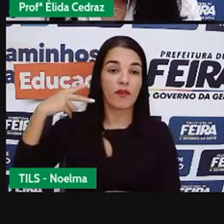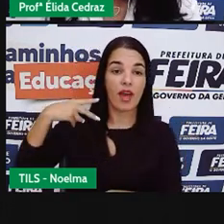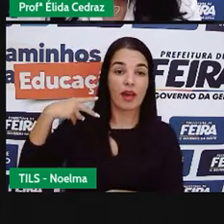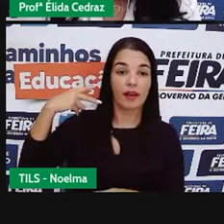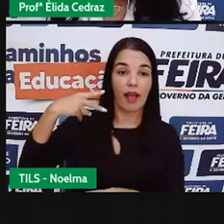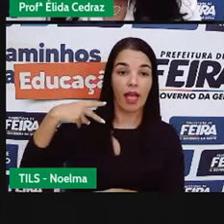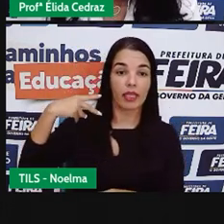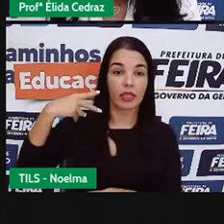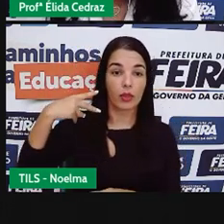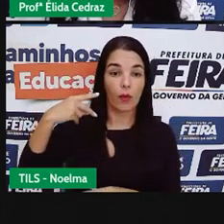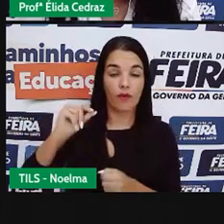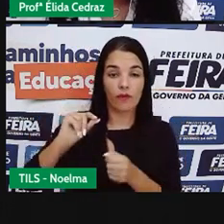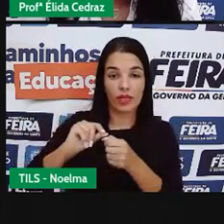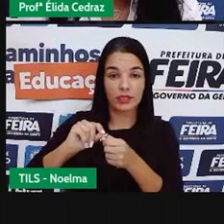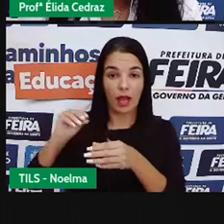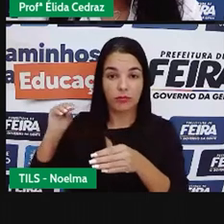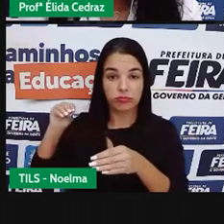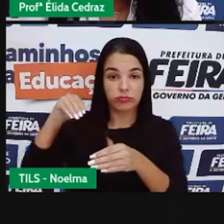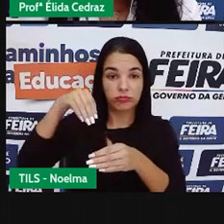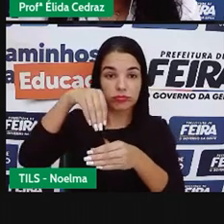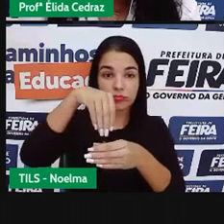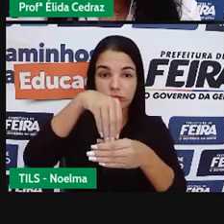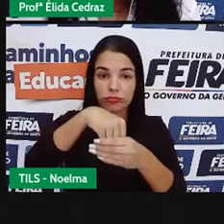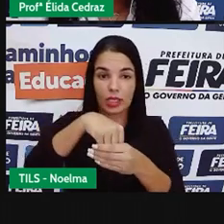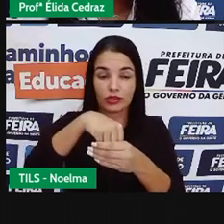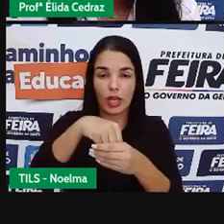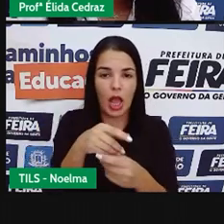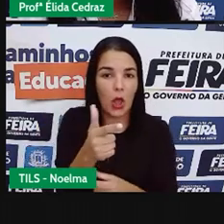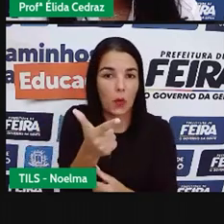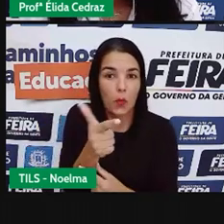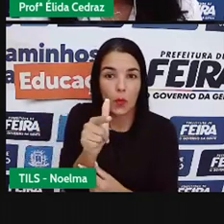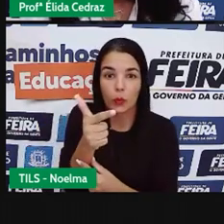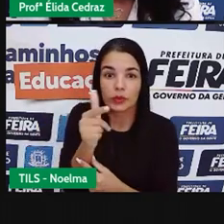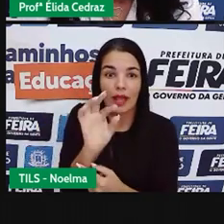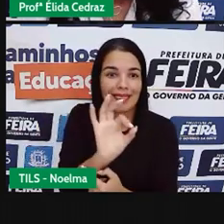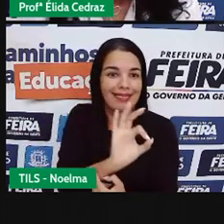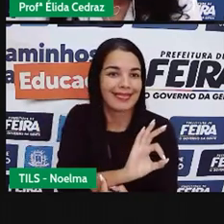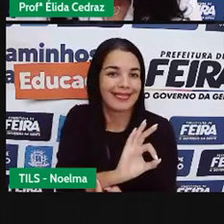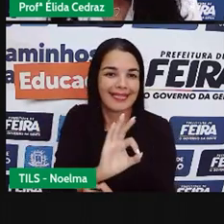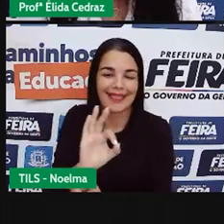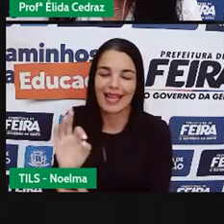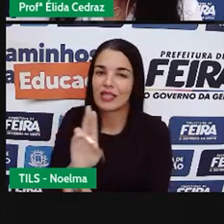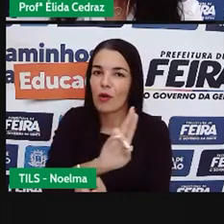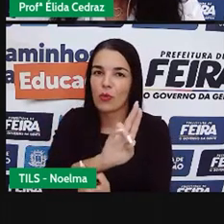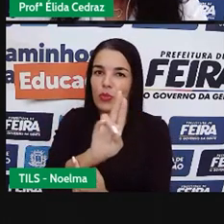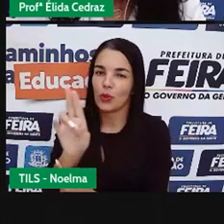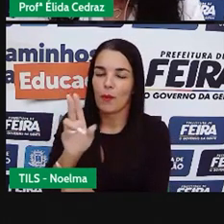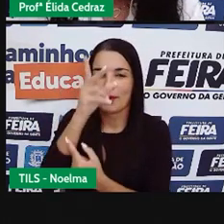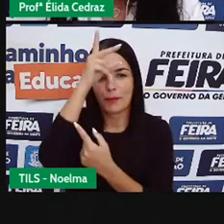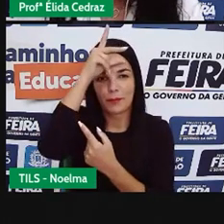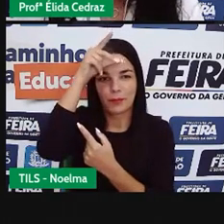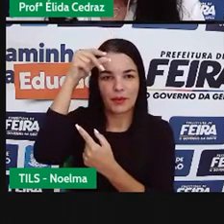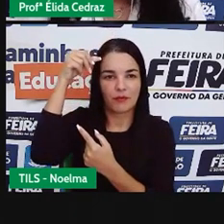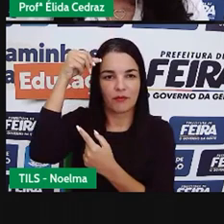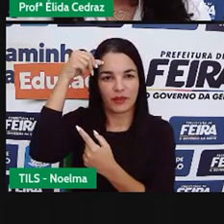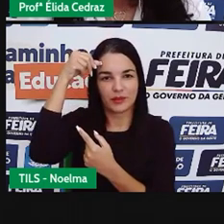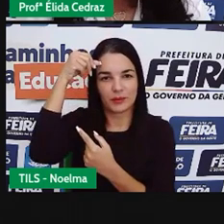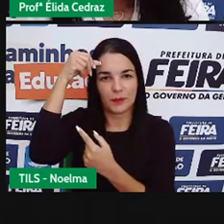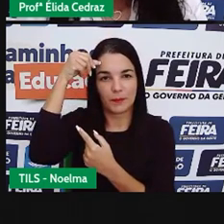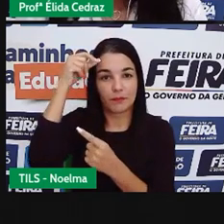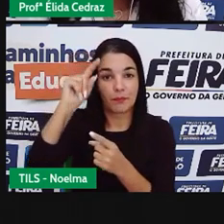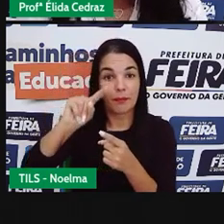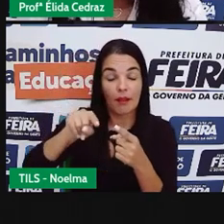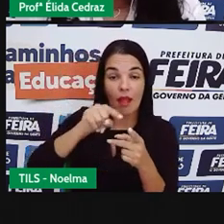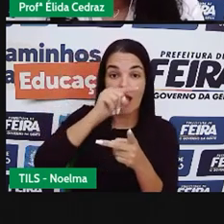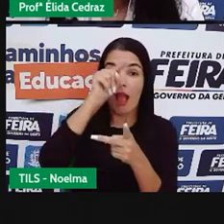da administração pública. Não existia sequer o nome prefeito. A